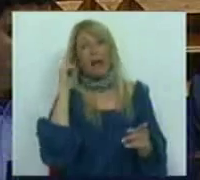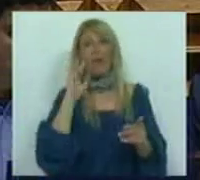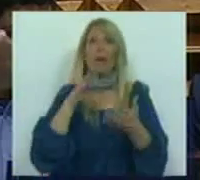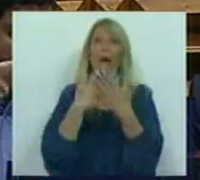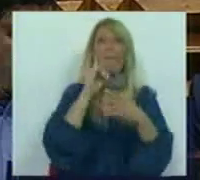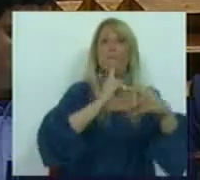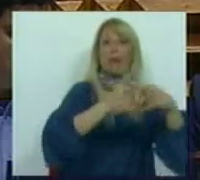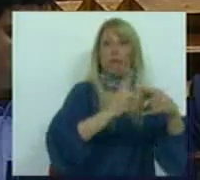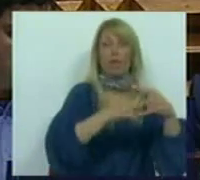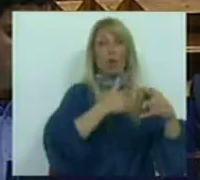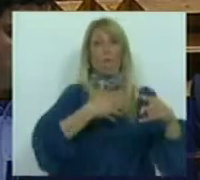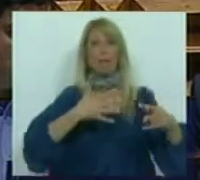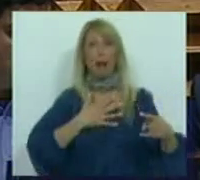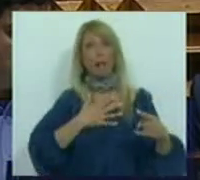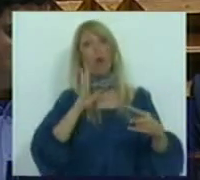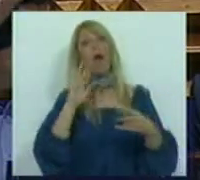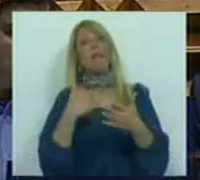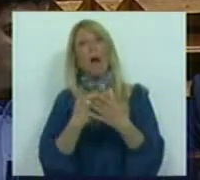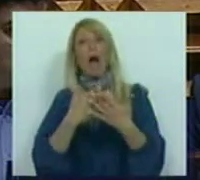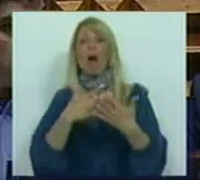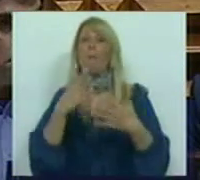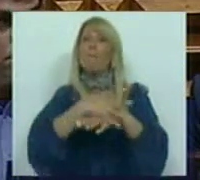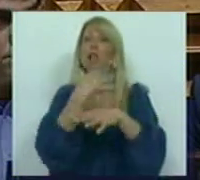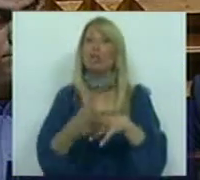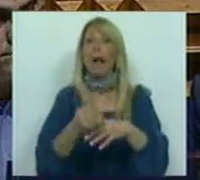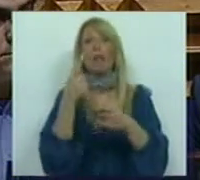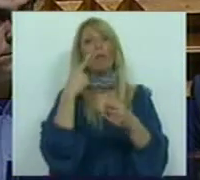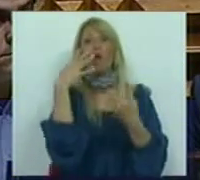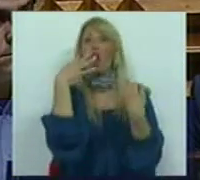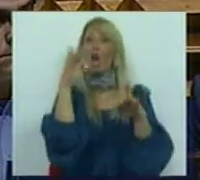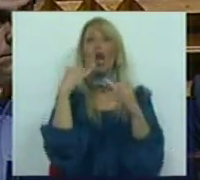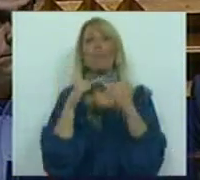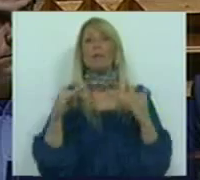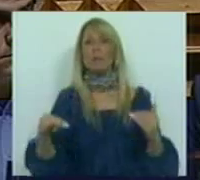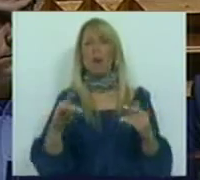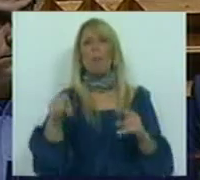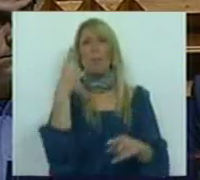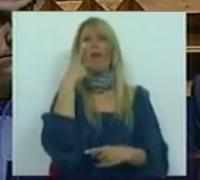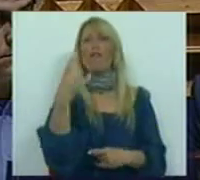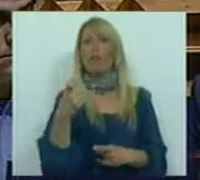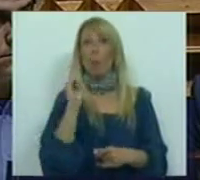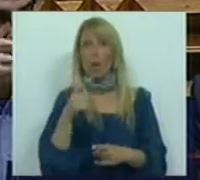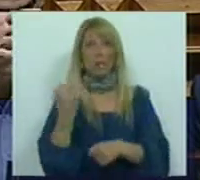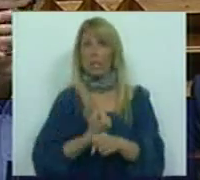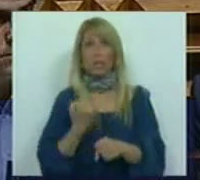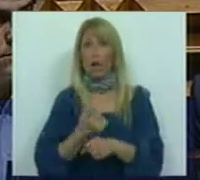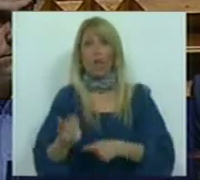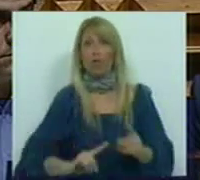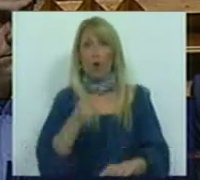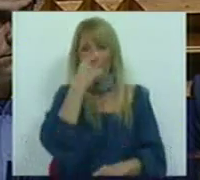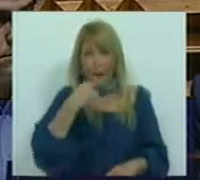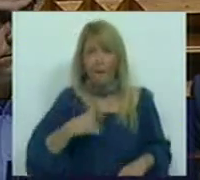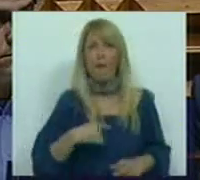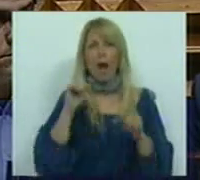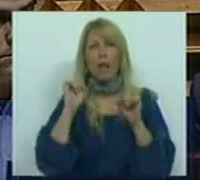contribuíssem para a normalização. Mas verificou-se, diz a Sra. Deputada, que nada disso funcionou. Fracassou a vossa política